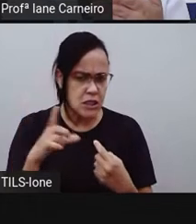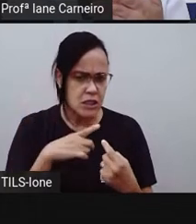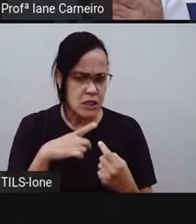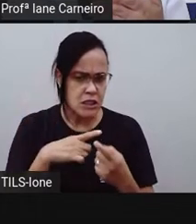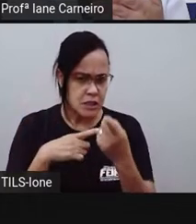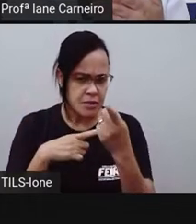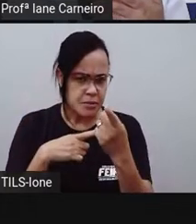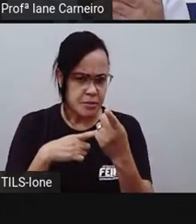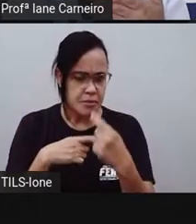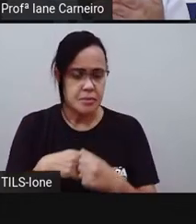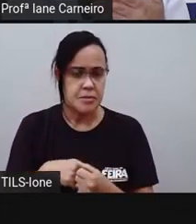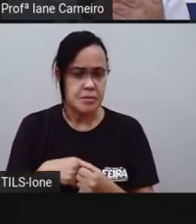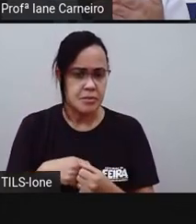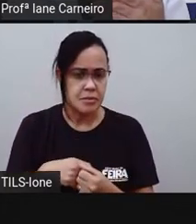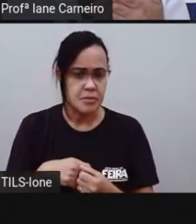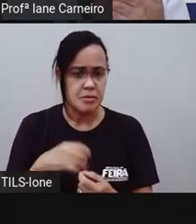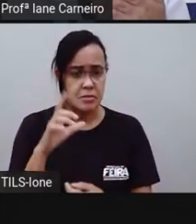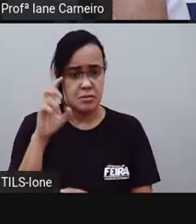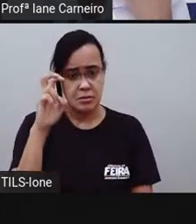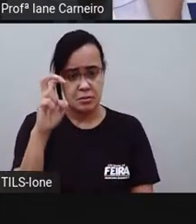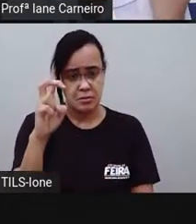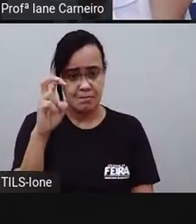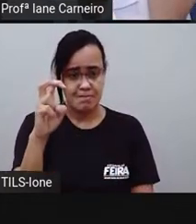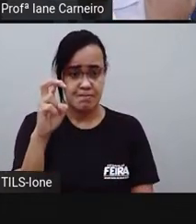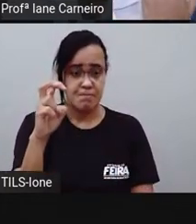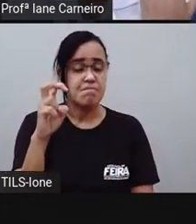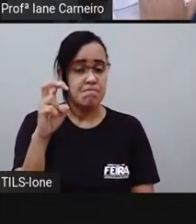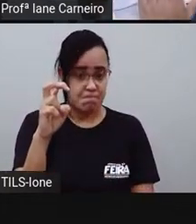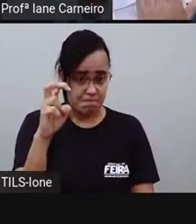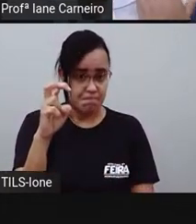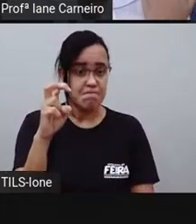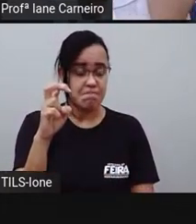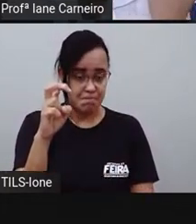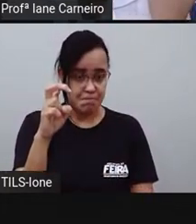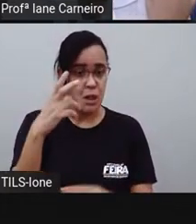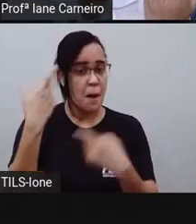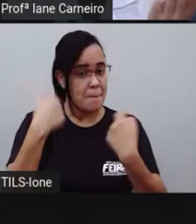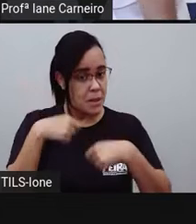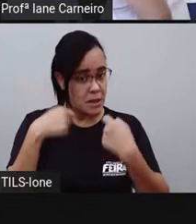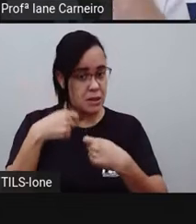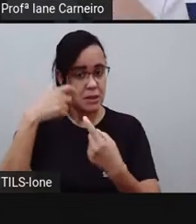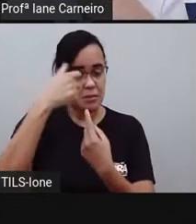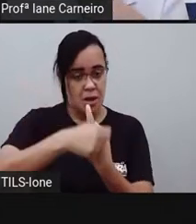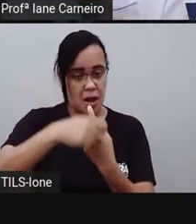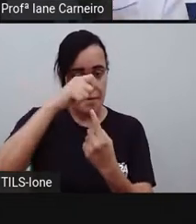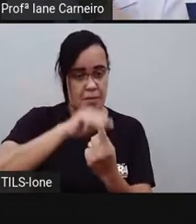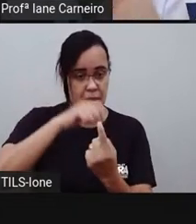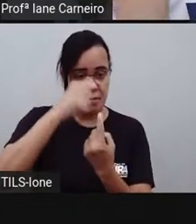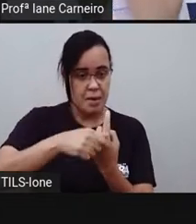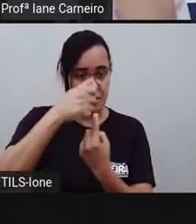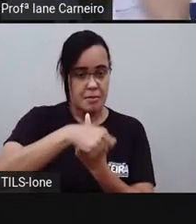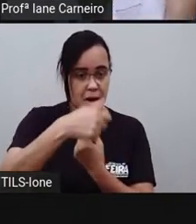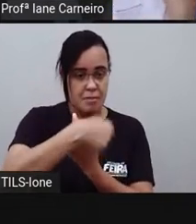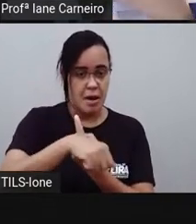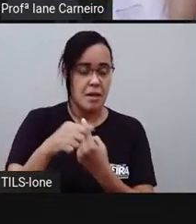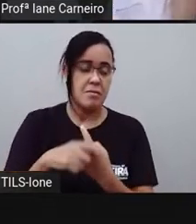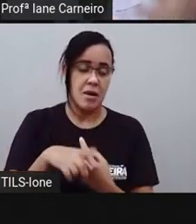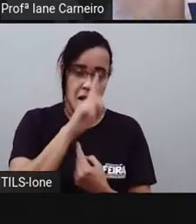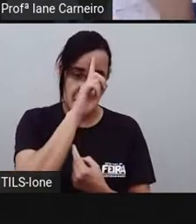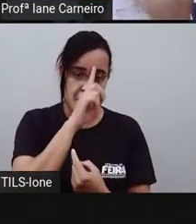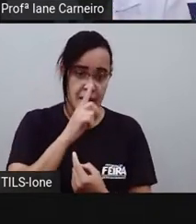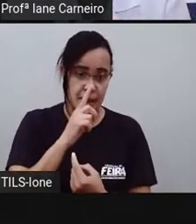duas, três, quatro, cinco. Cinco bananas nanicas maduras. Então se eu fosse